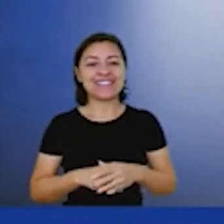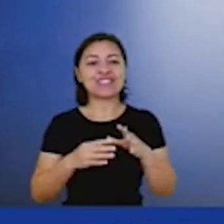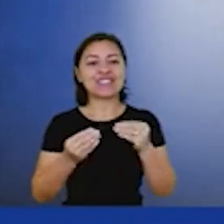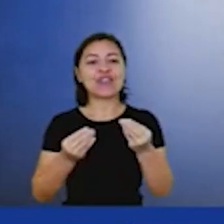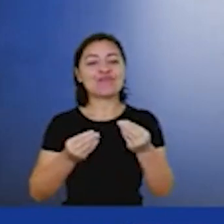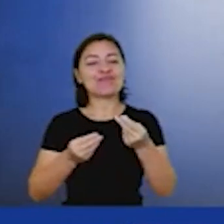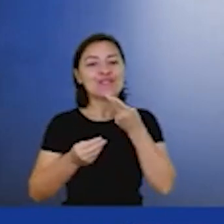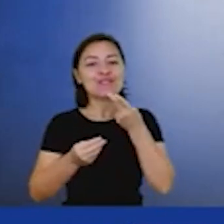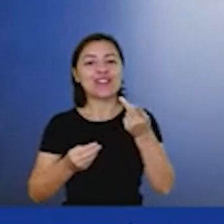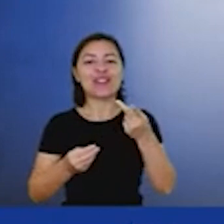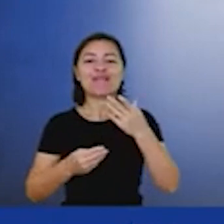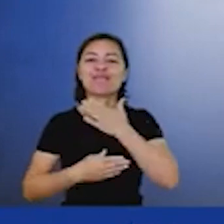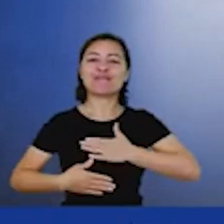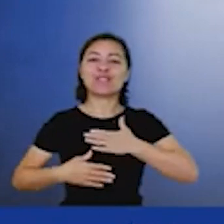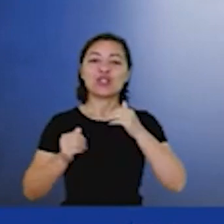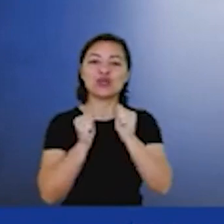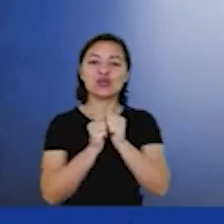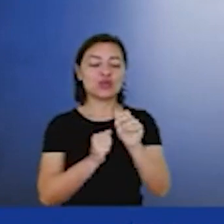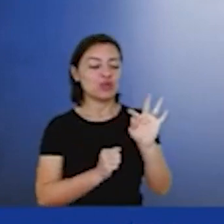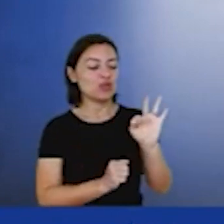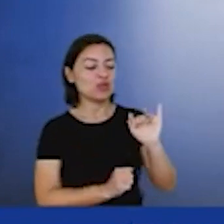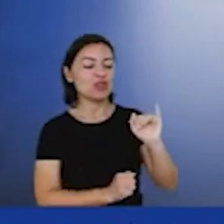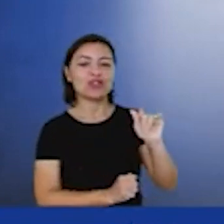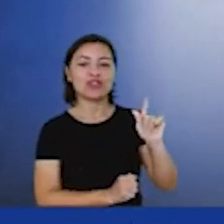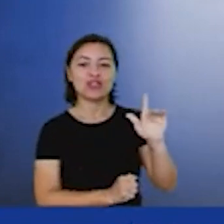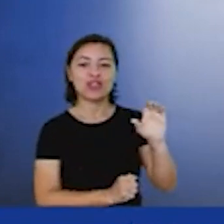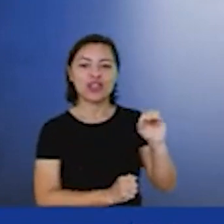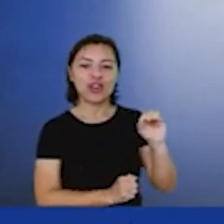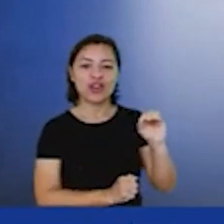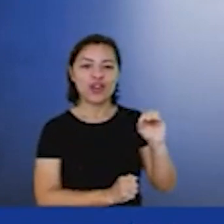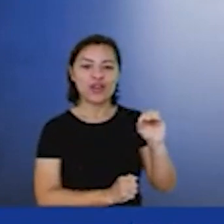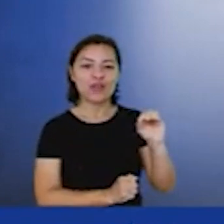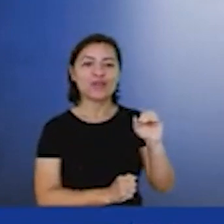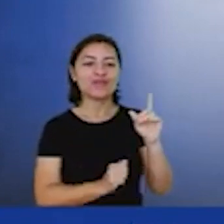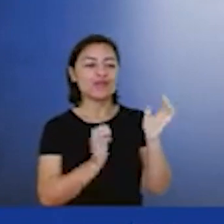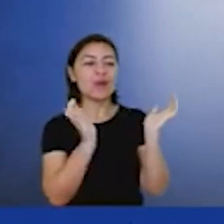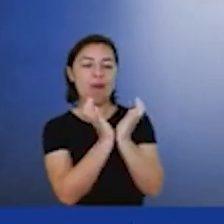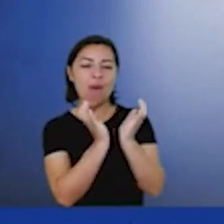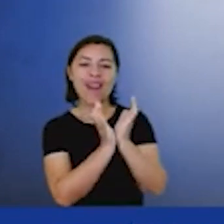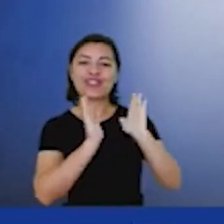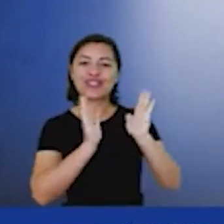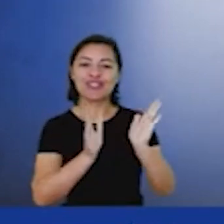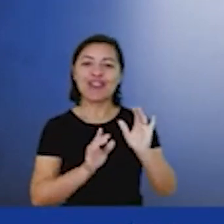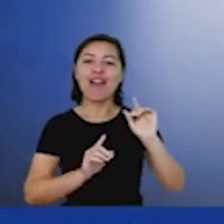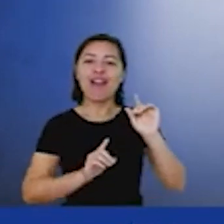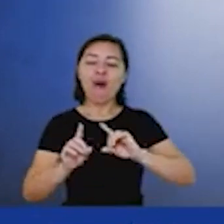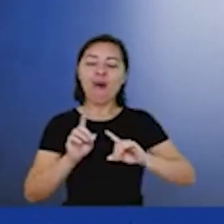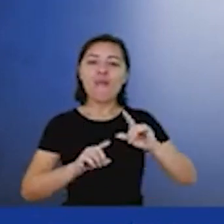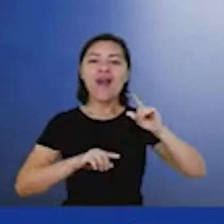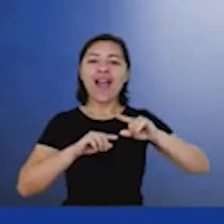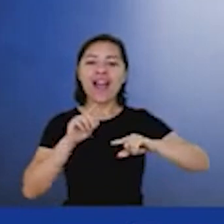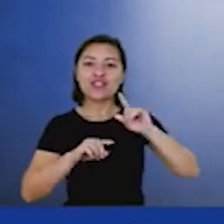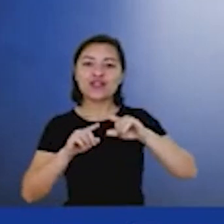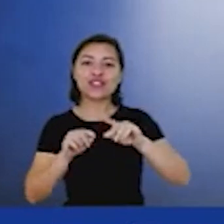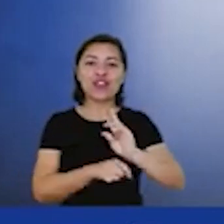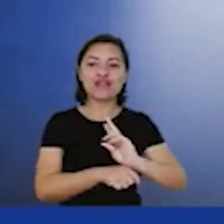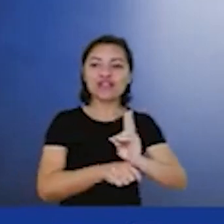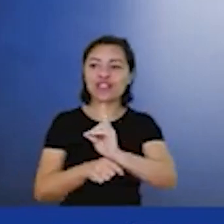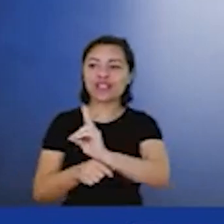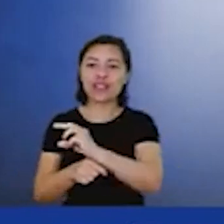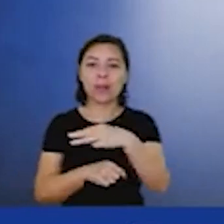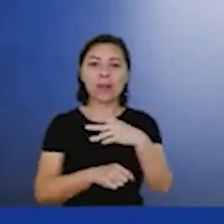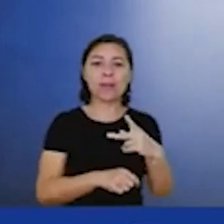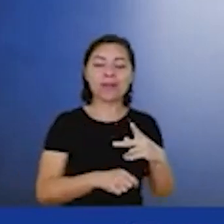Tiago Jacques aqui, colega que fizemos algumas atividades aí de fiscalização da NP, também